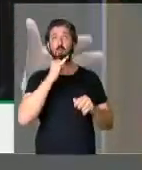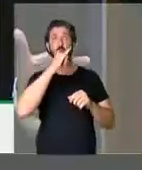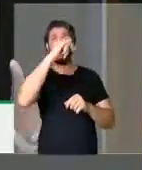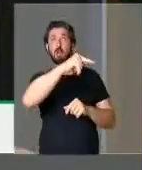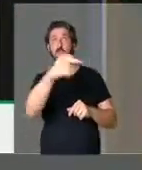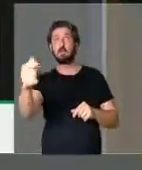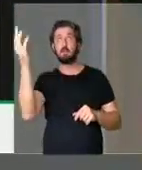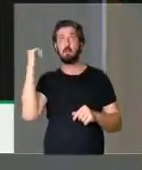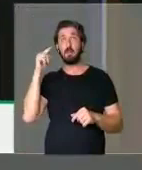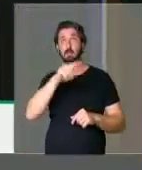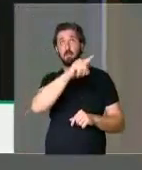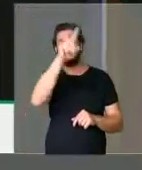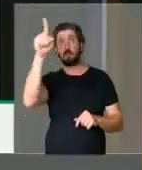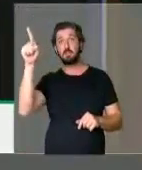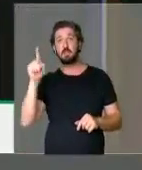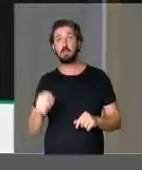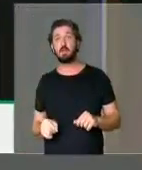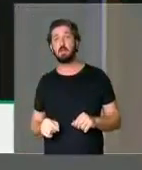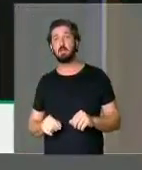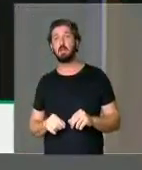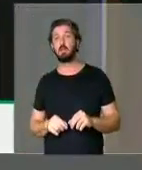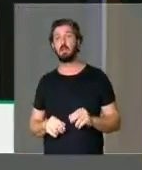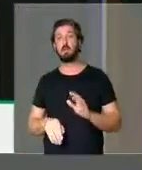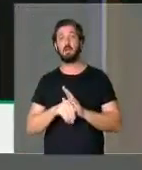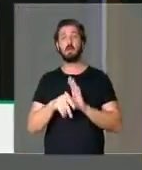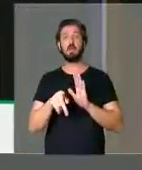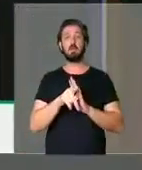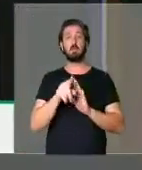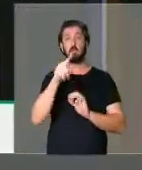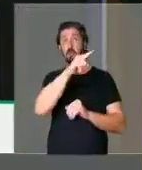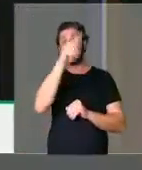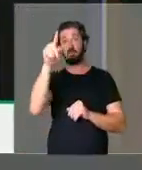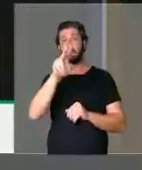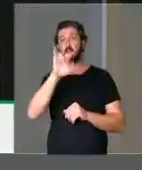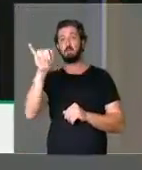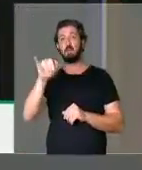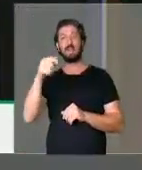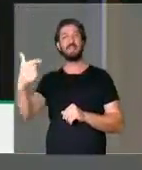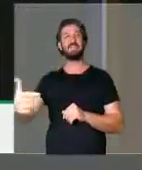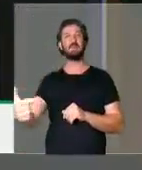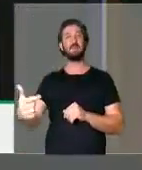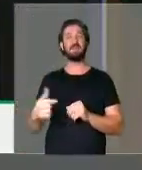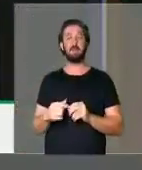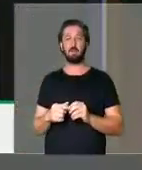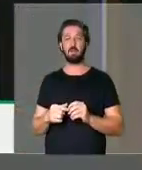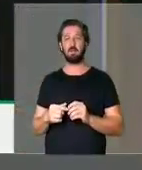senhores, na semana passada, que a medida provisória dos senhores ia ser a segunda.